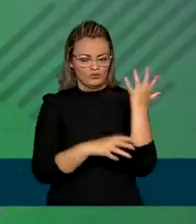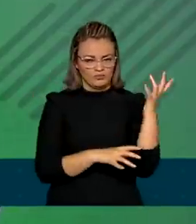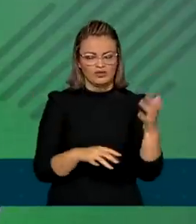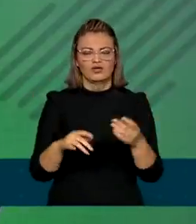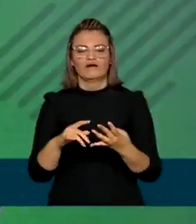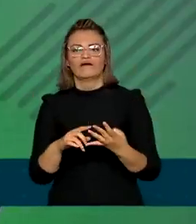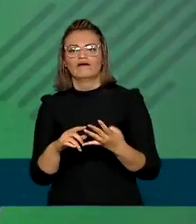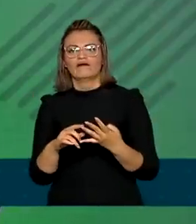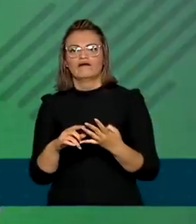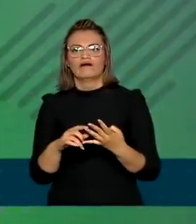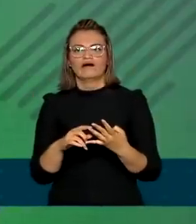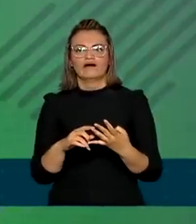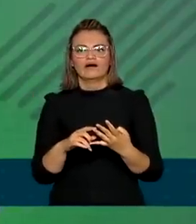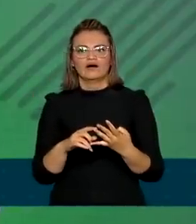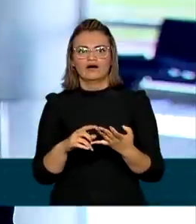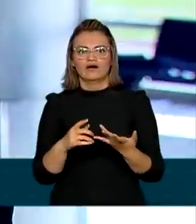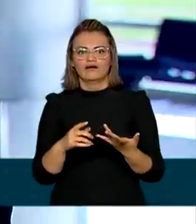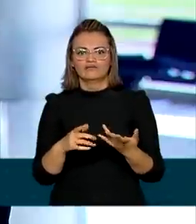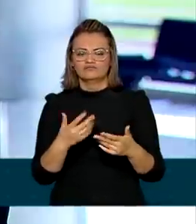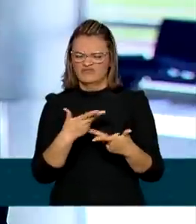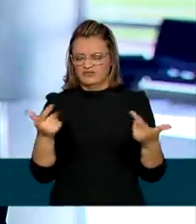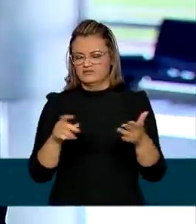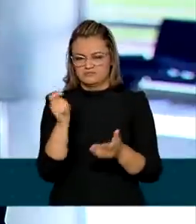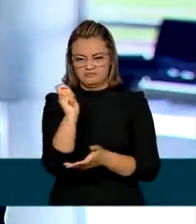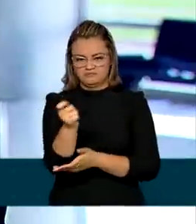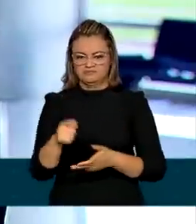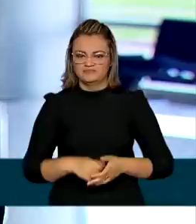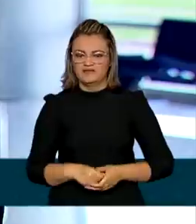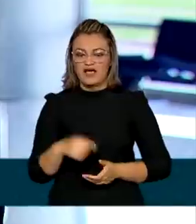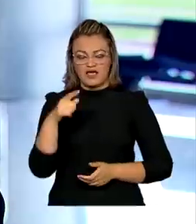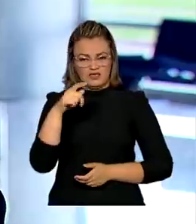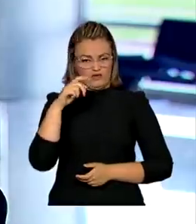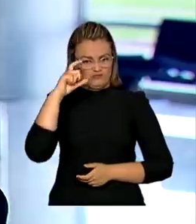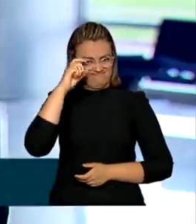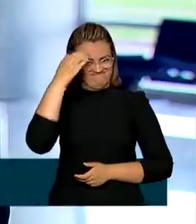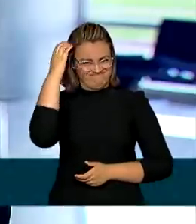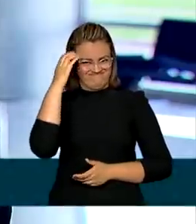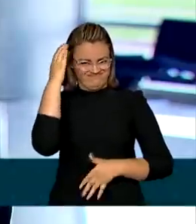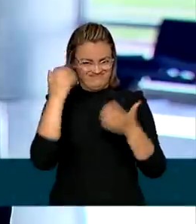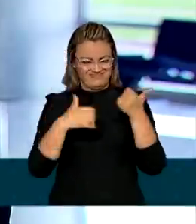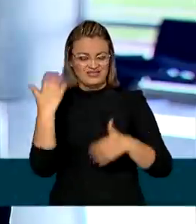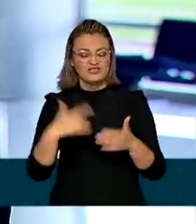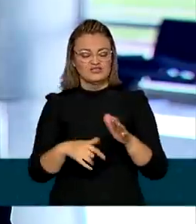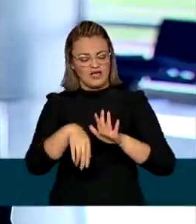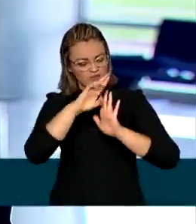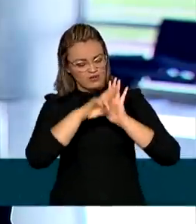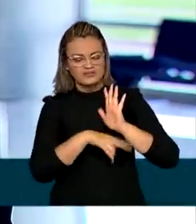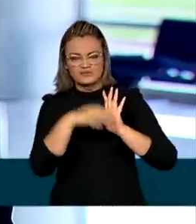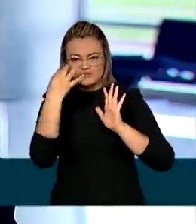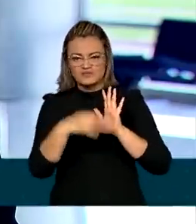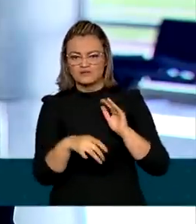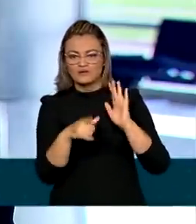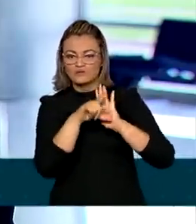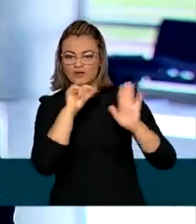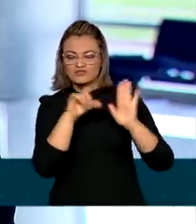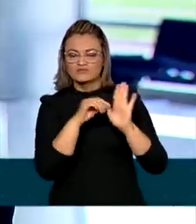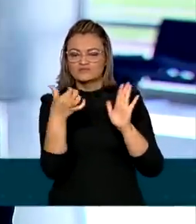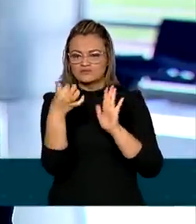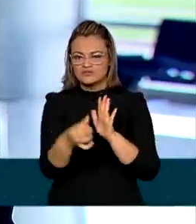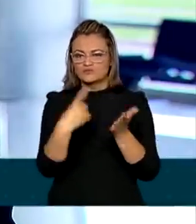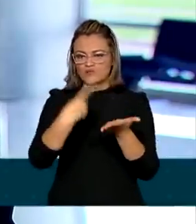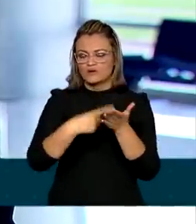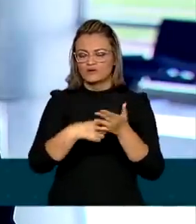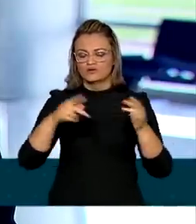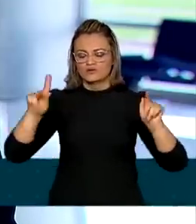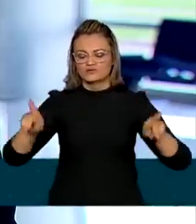o pagamento pelos serviços ambientais. Ricardo Salles também destacou a necessidade de regulamentação do artigo 6º do Acordo de